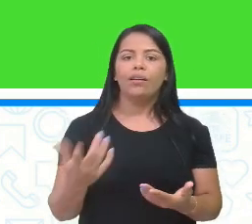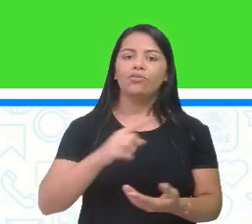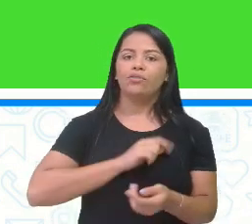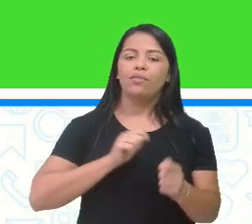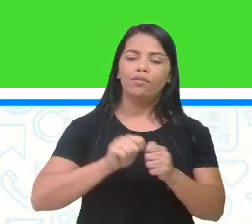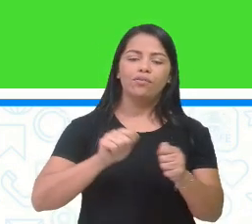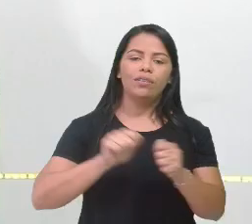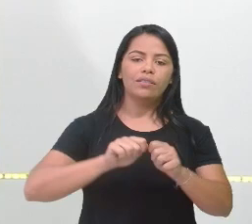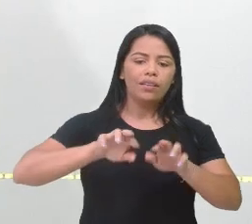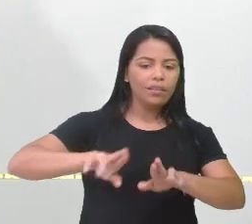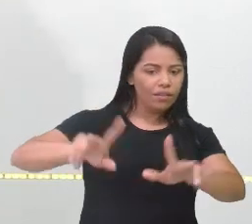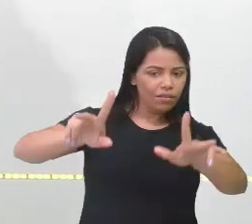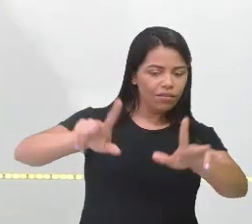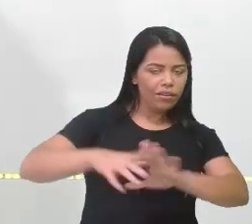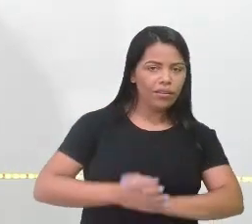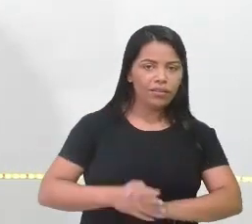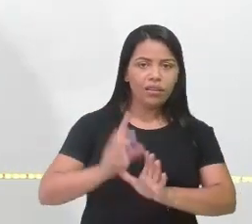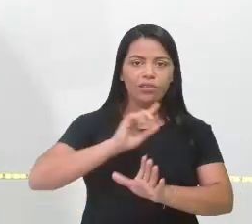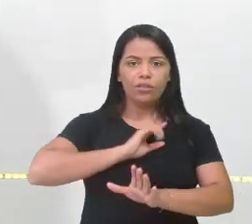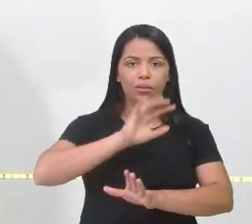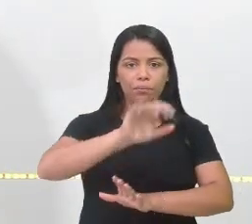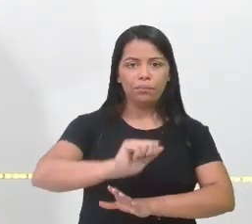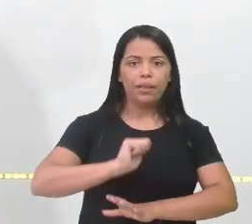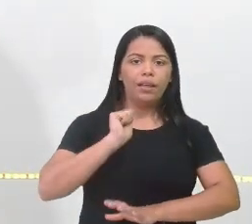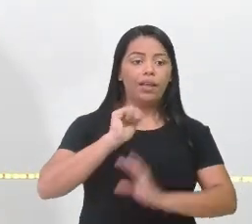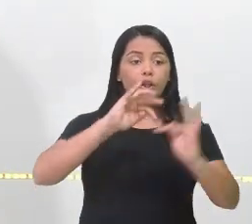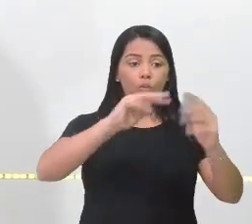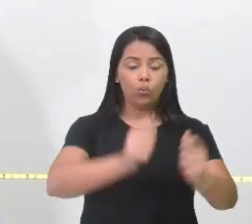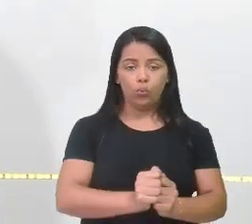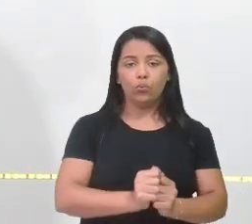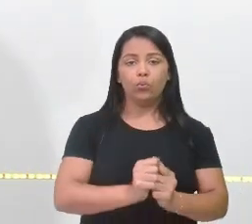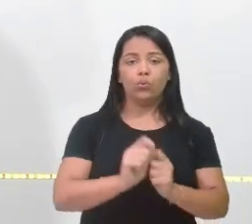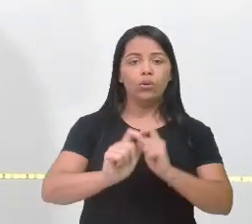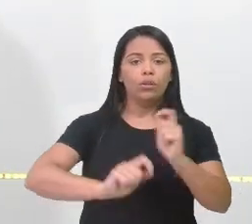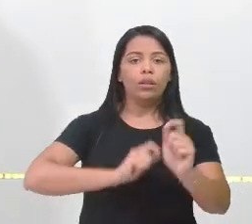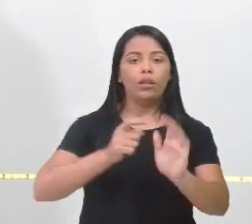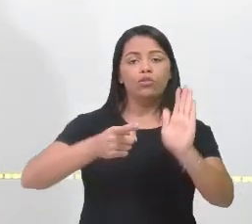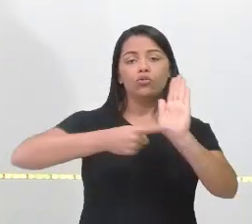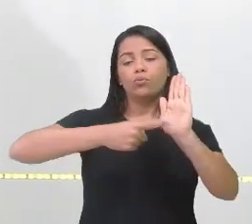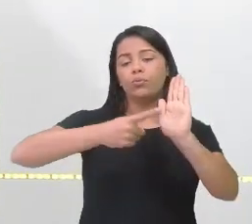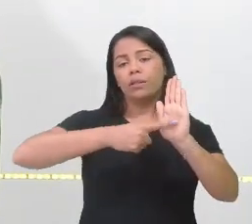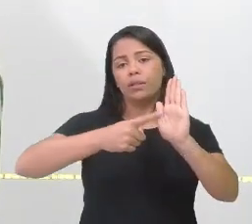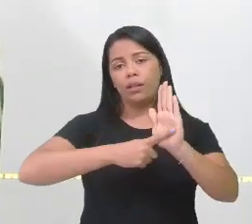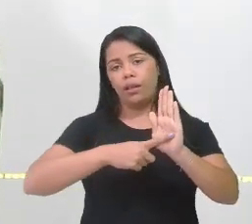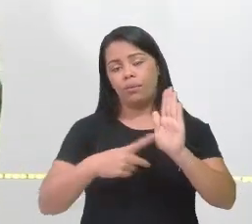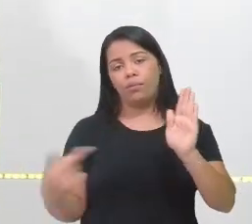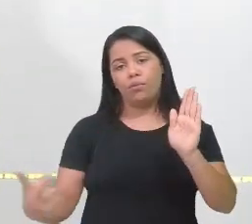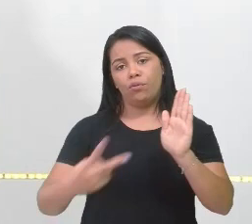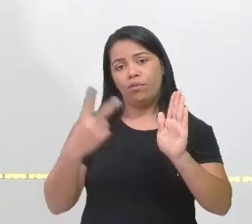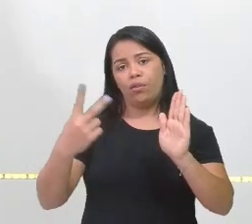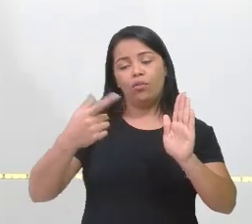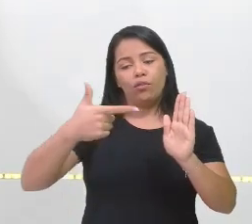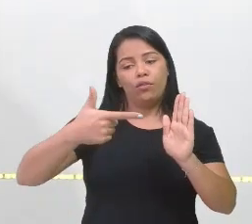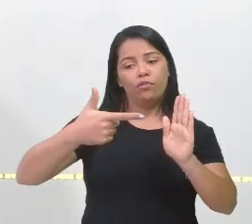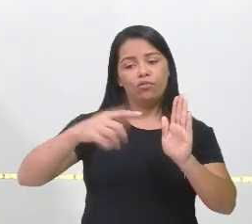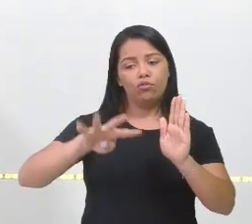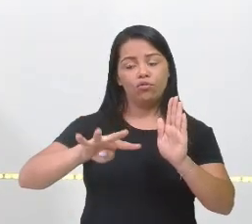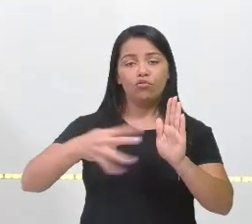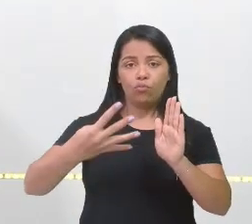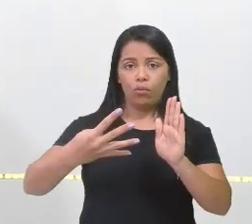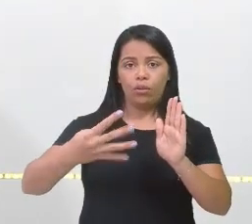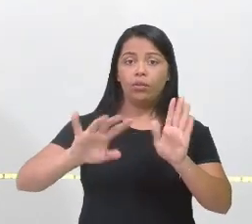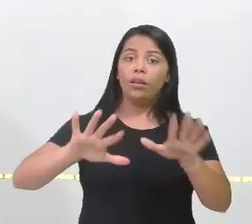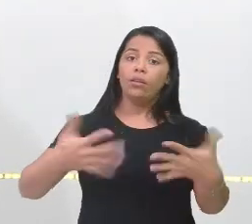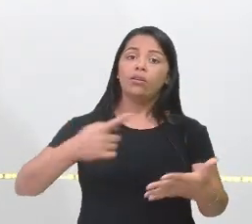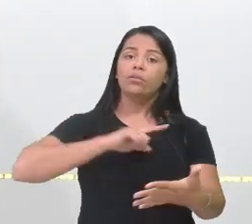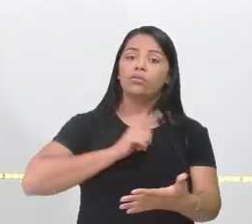diferença. Pegando o total e subtraindo dos 24. E assim